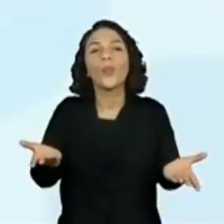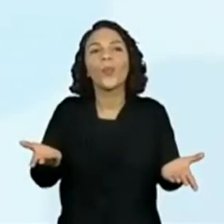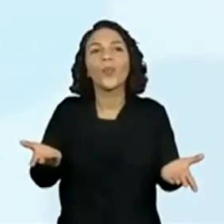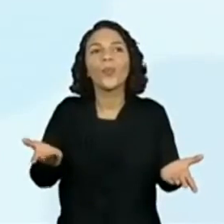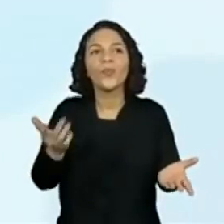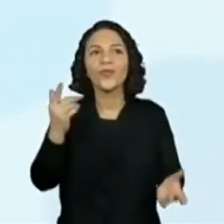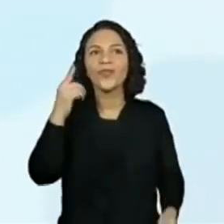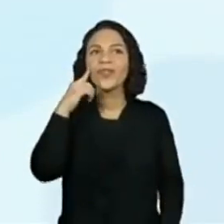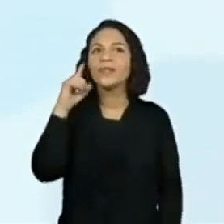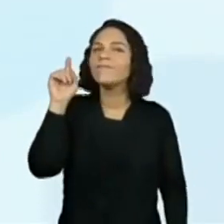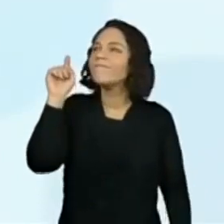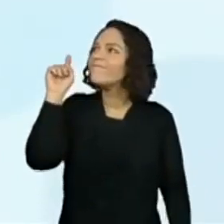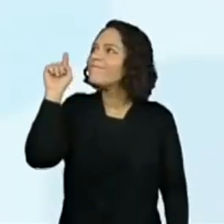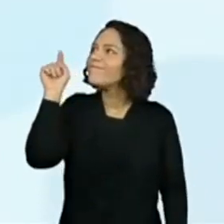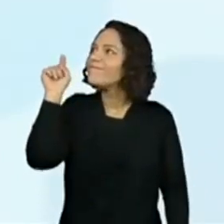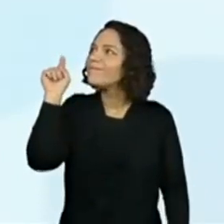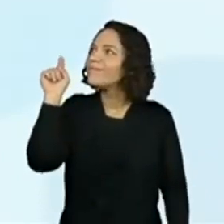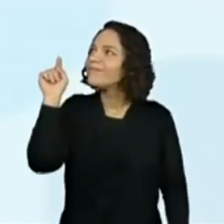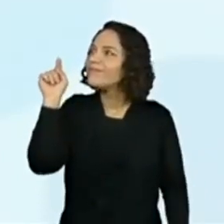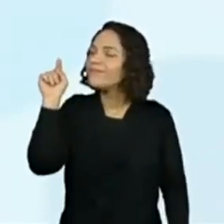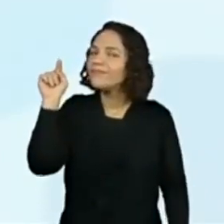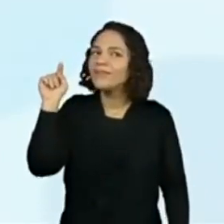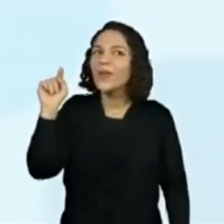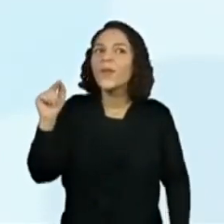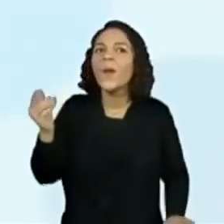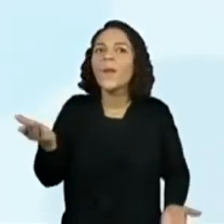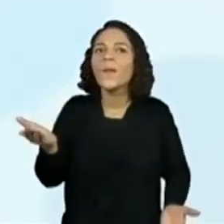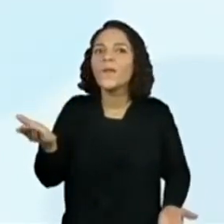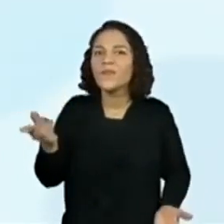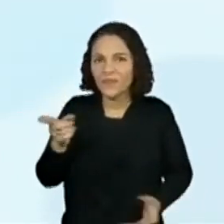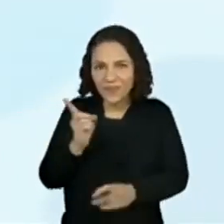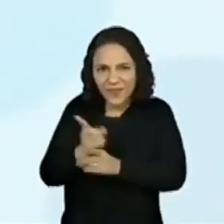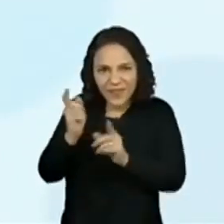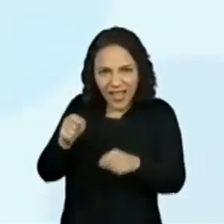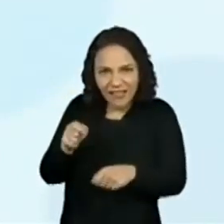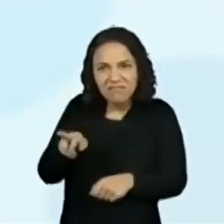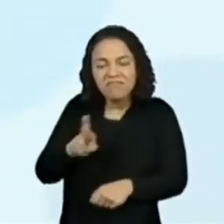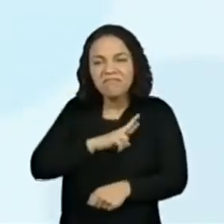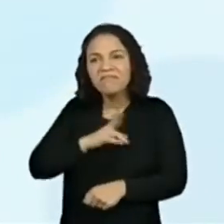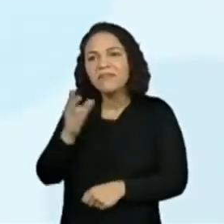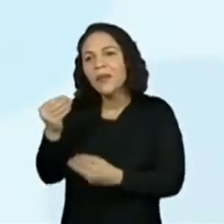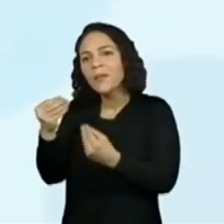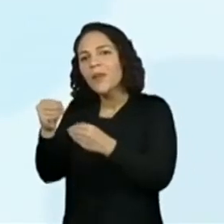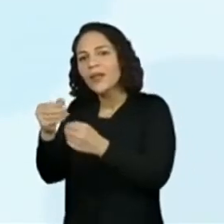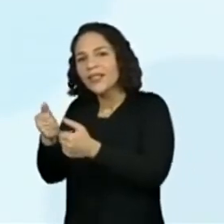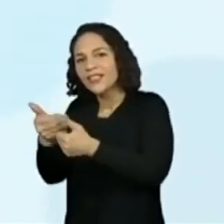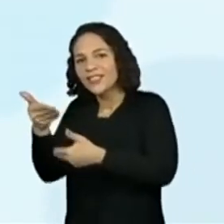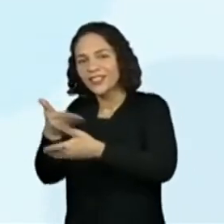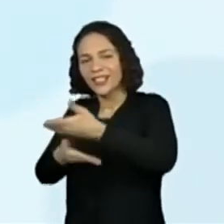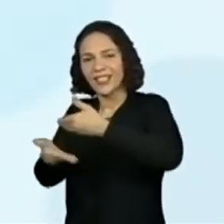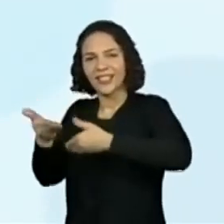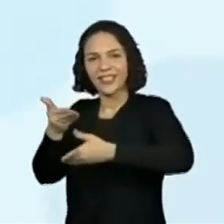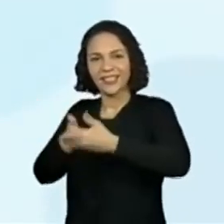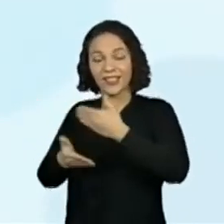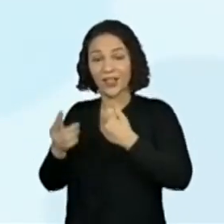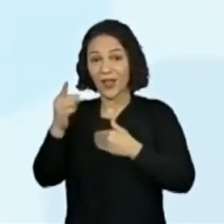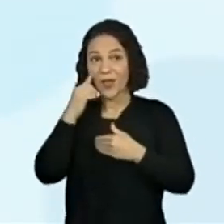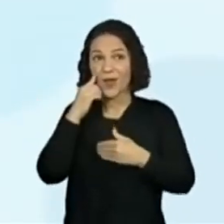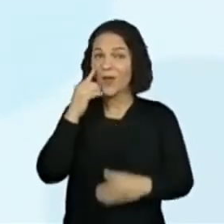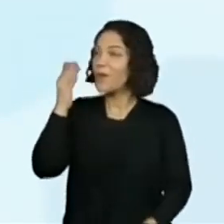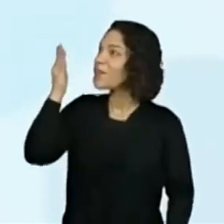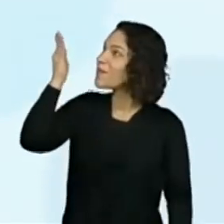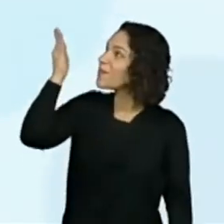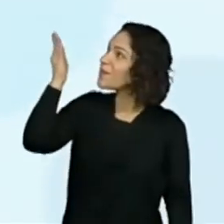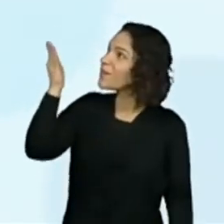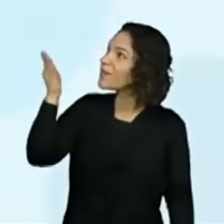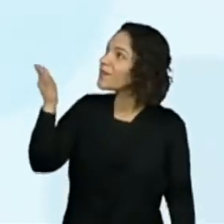Será que eles vão descobrir, professora Vivi? Sim. E quais? Olha lá. Desses títulos que estão aí,